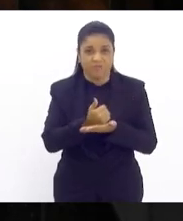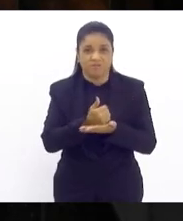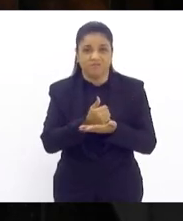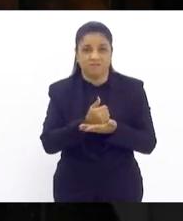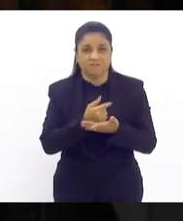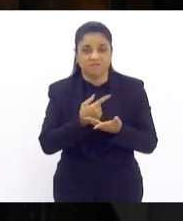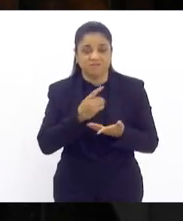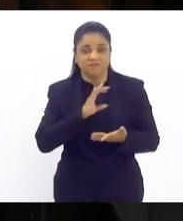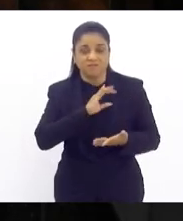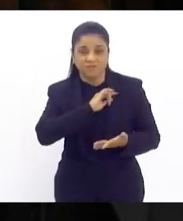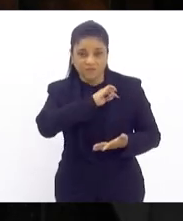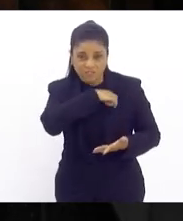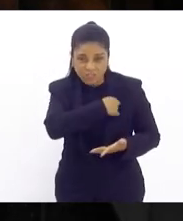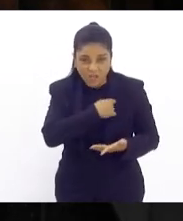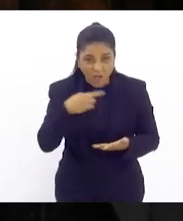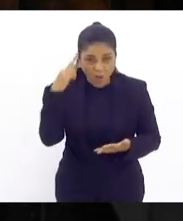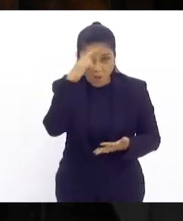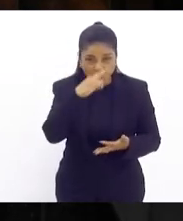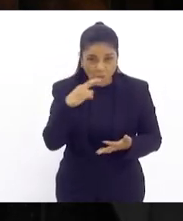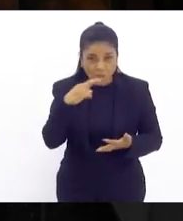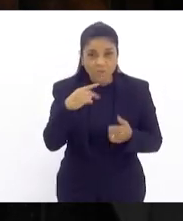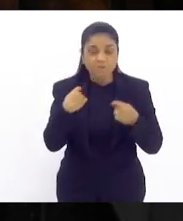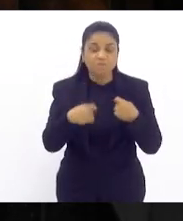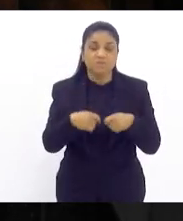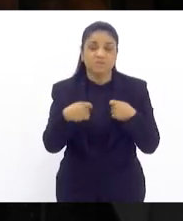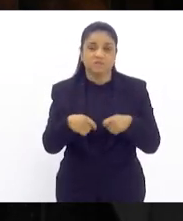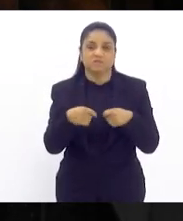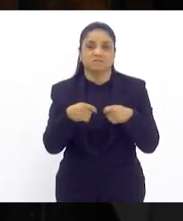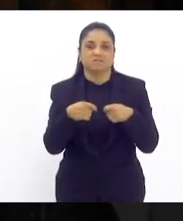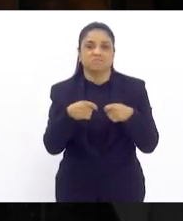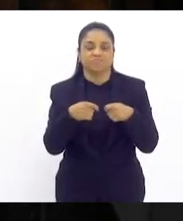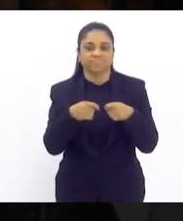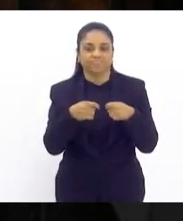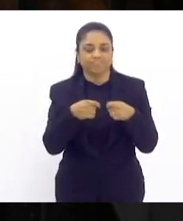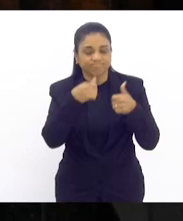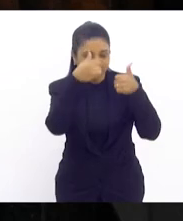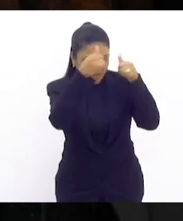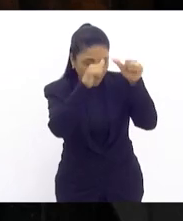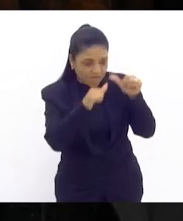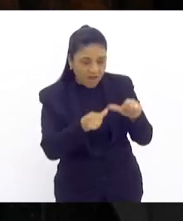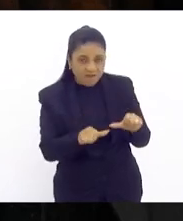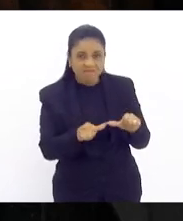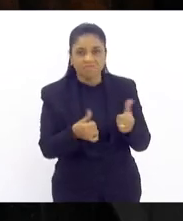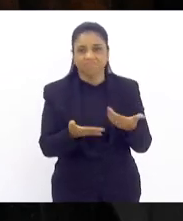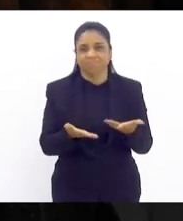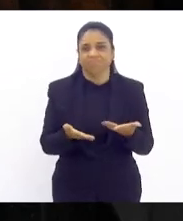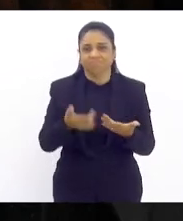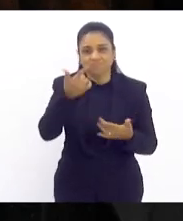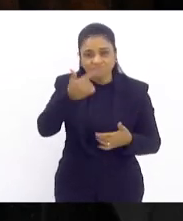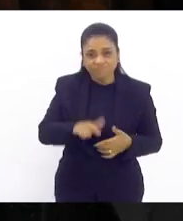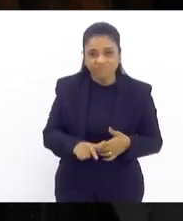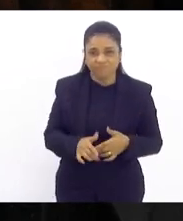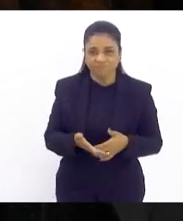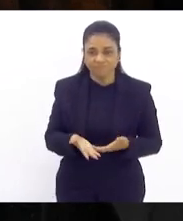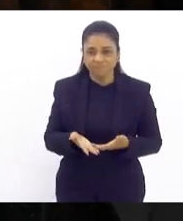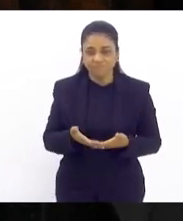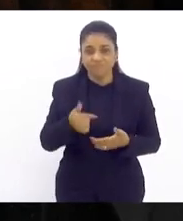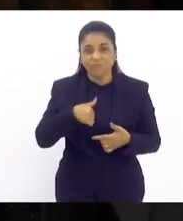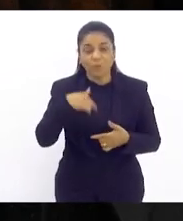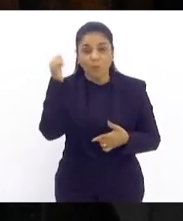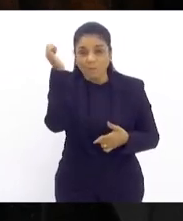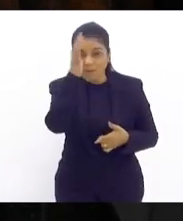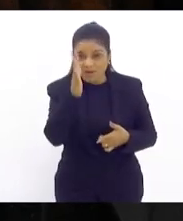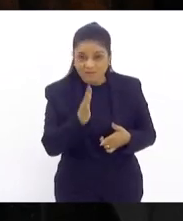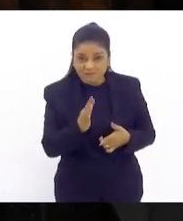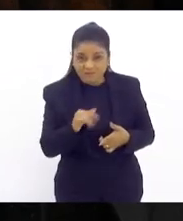ser revisto e senhora presidente pasme vossa excelência o Brasil